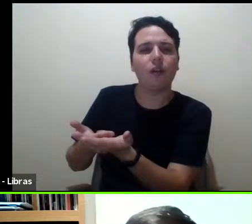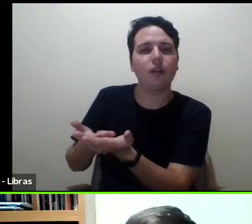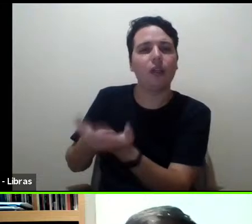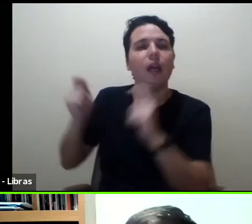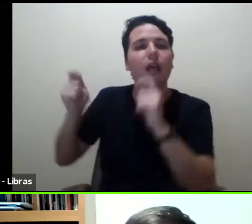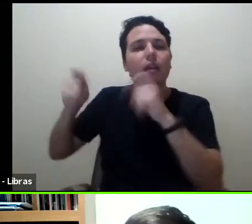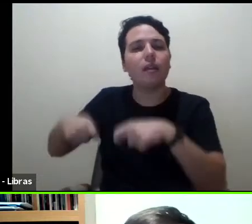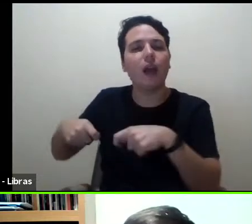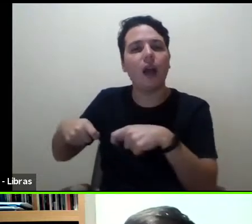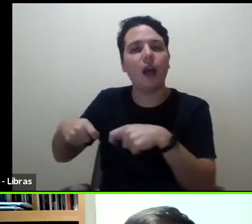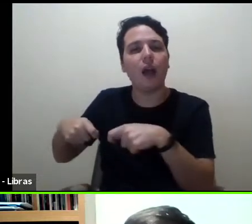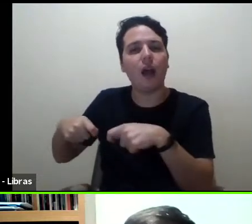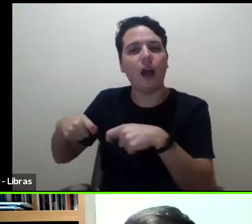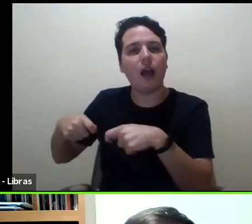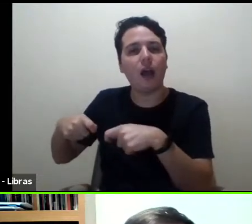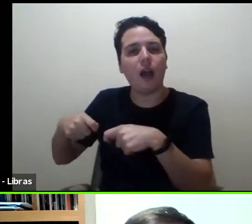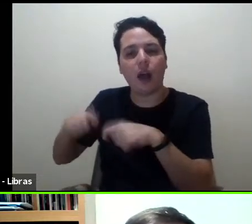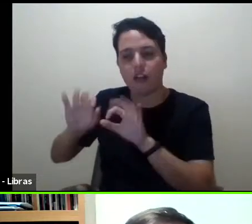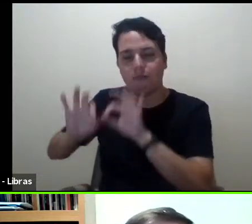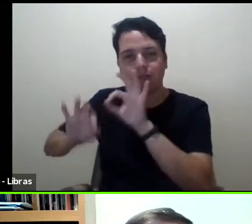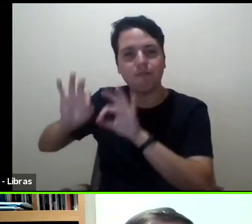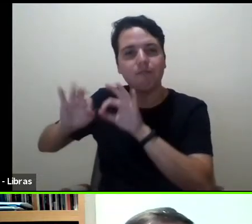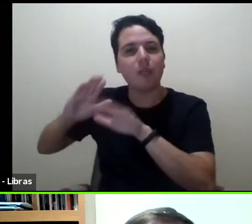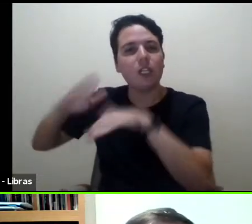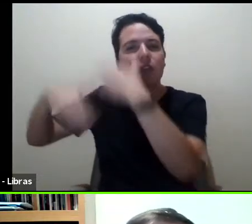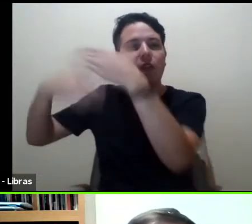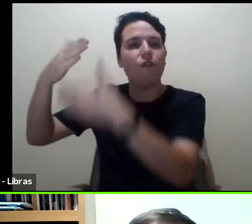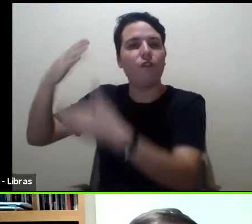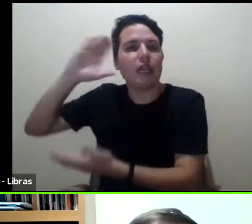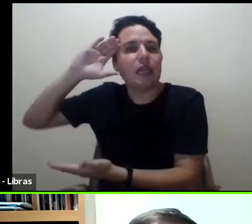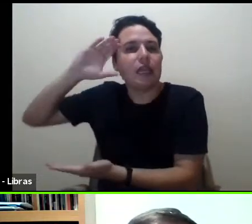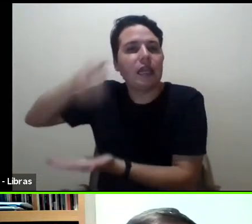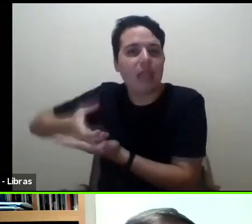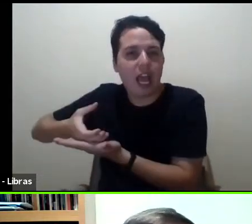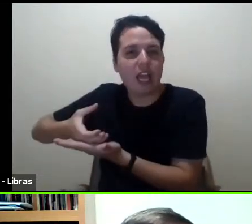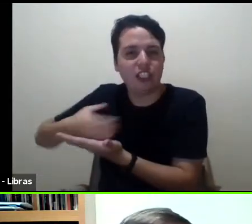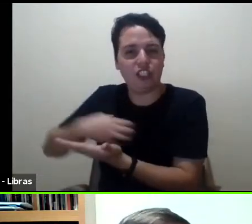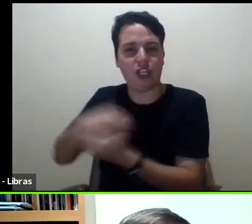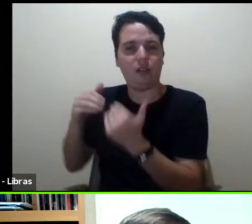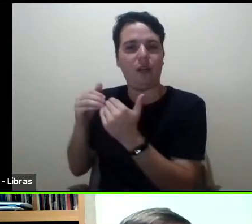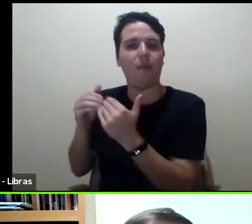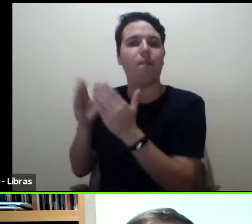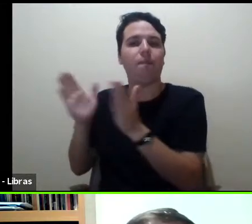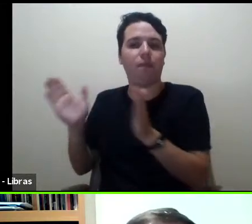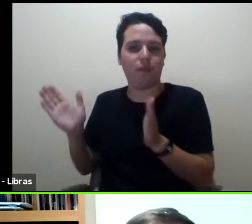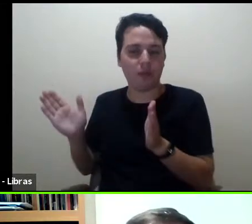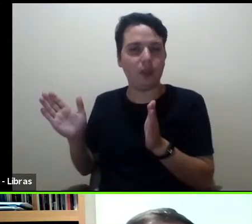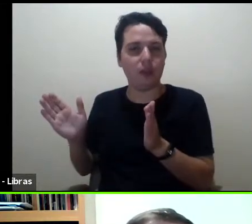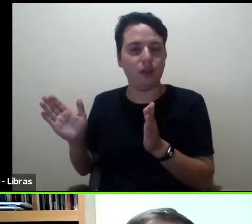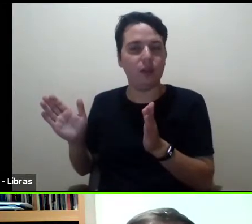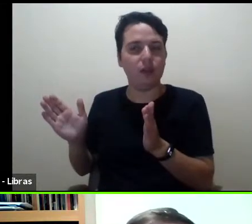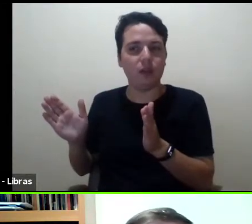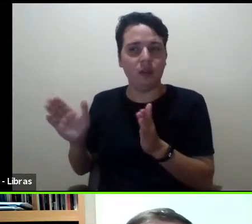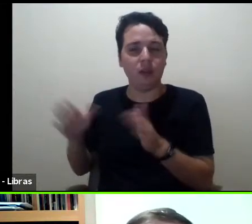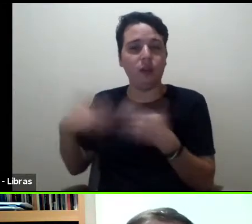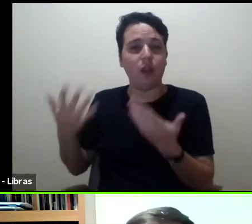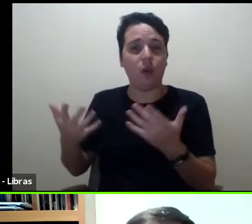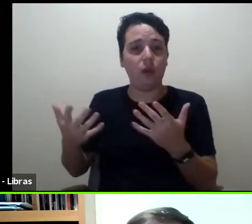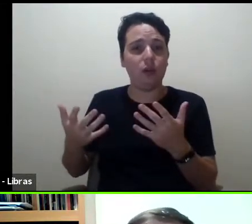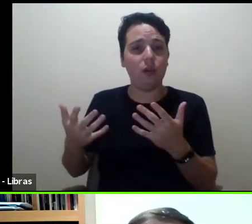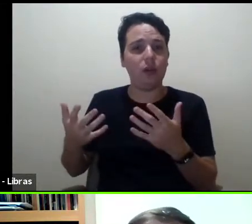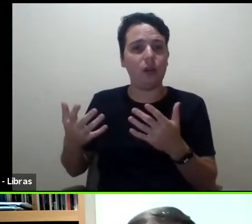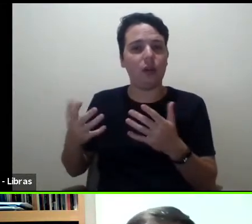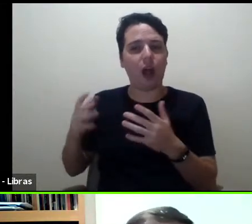de teses no sentido mais amplo, e, por isso, essa importância, digamos, da constituição mesmo de